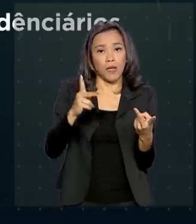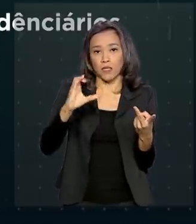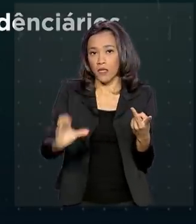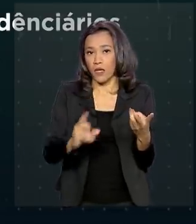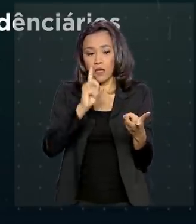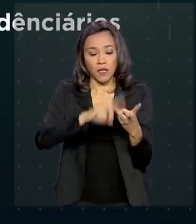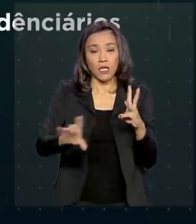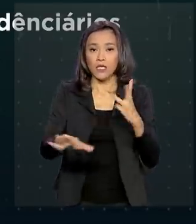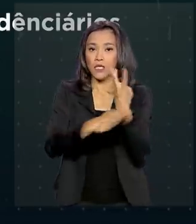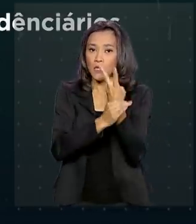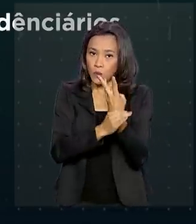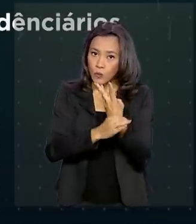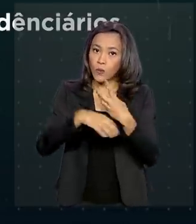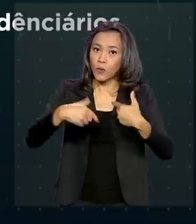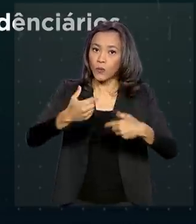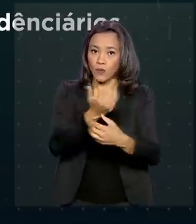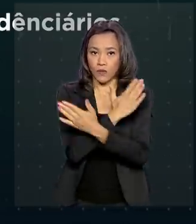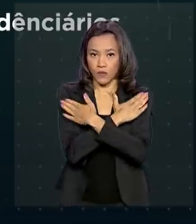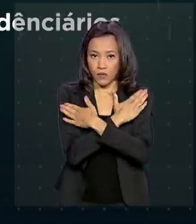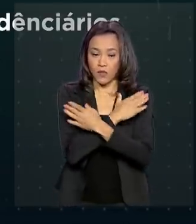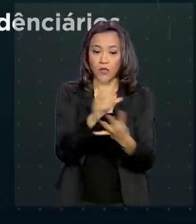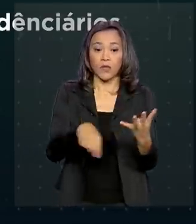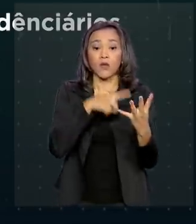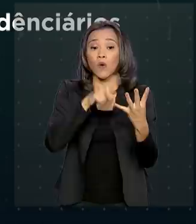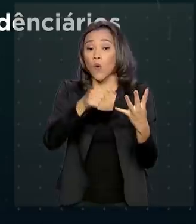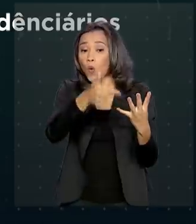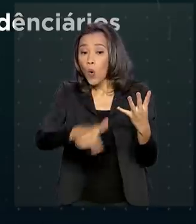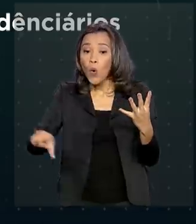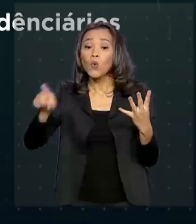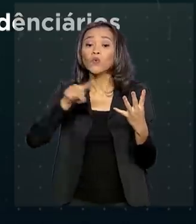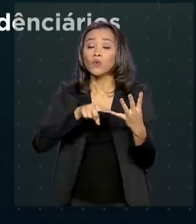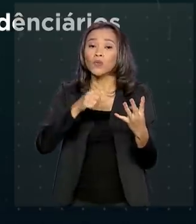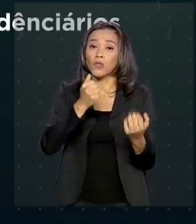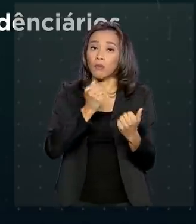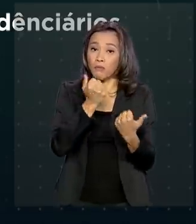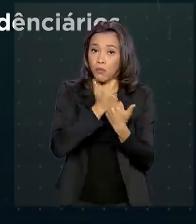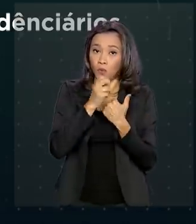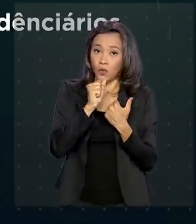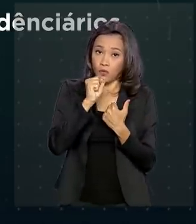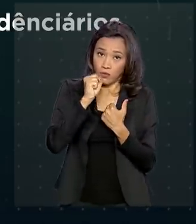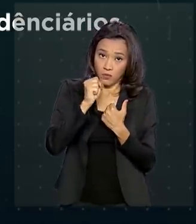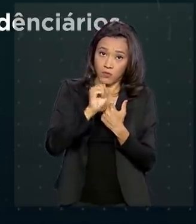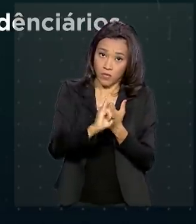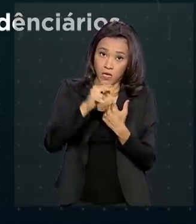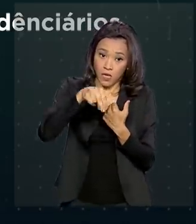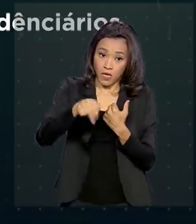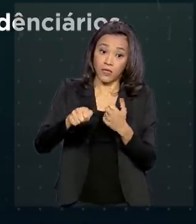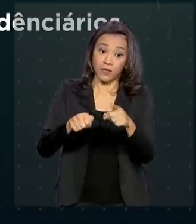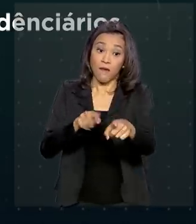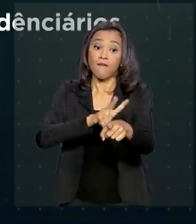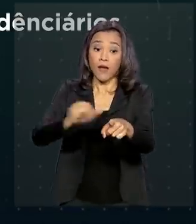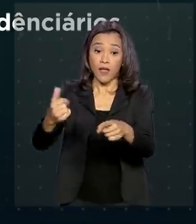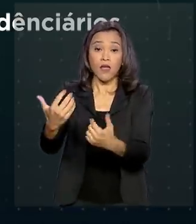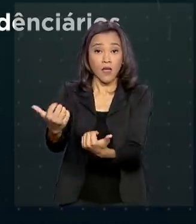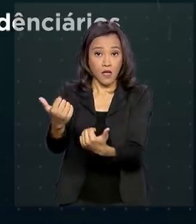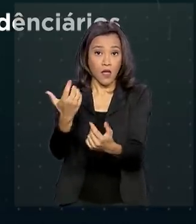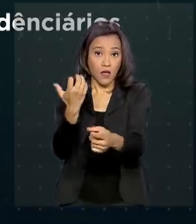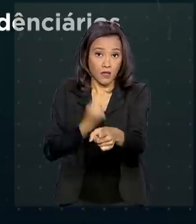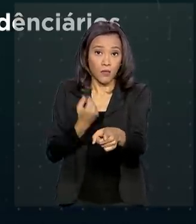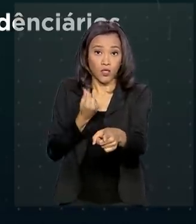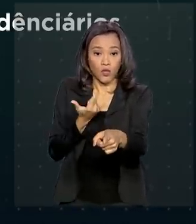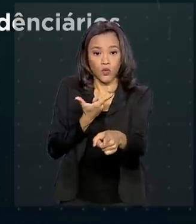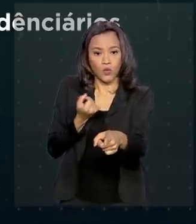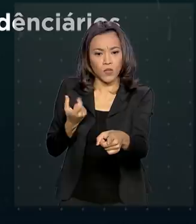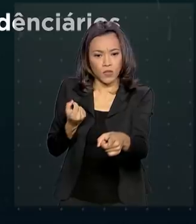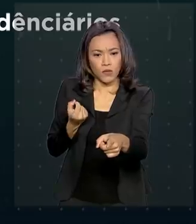-desemprego ou benefícios previdenciários vão poder receber o auxílio, que será pago por um período de três meses. A medida